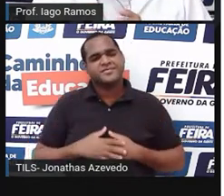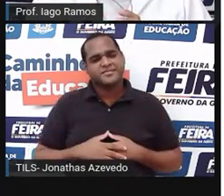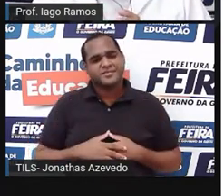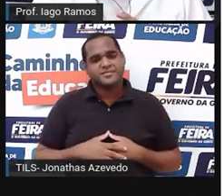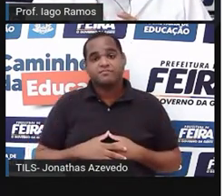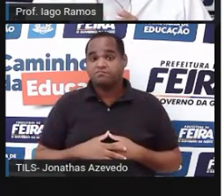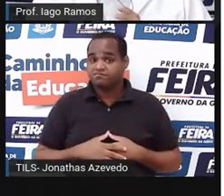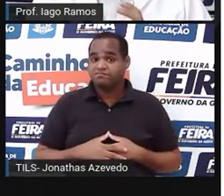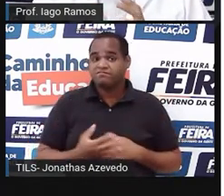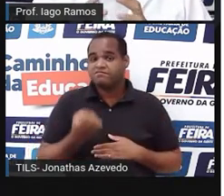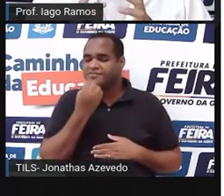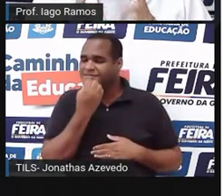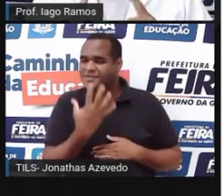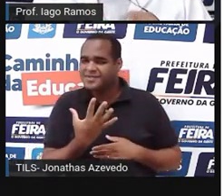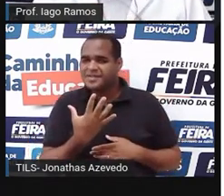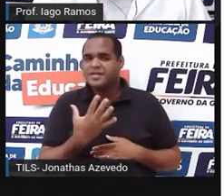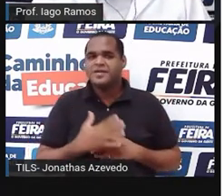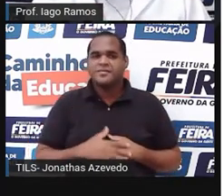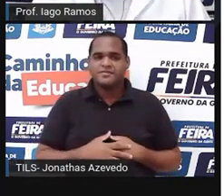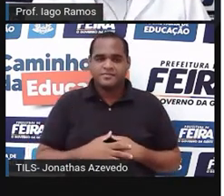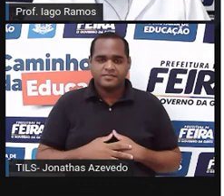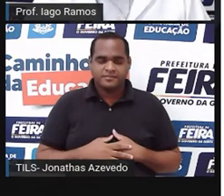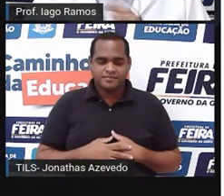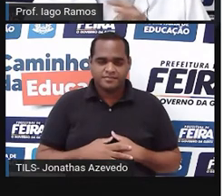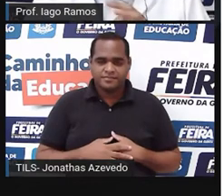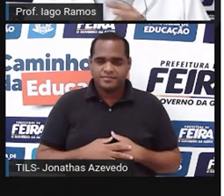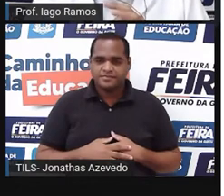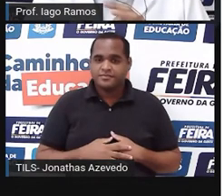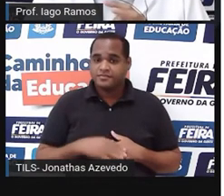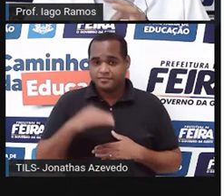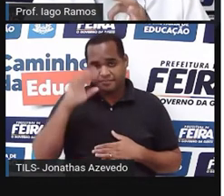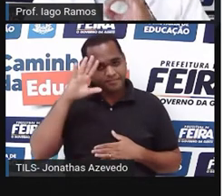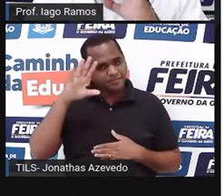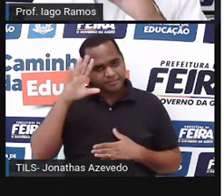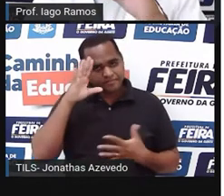Bom, olha só o que é que tem a ver.